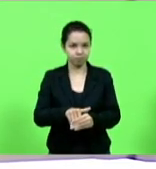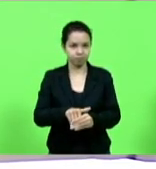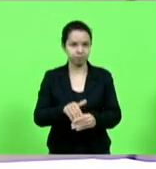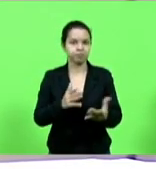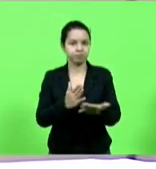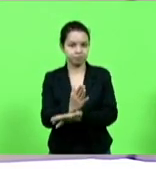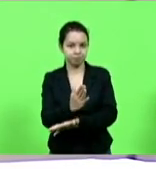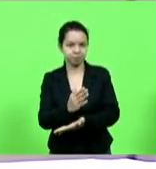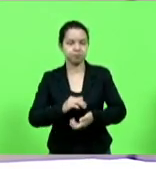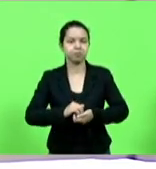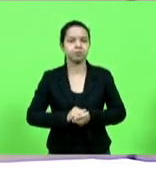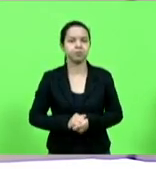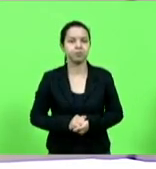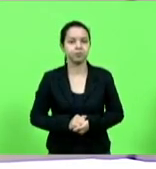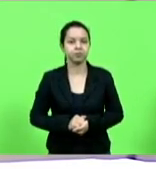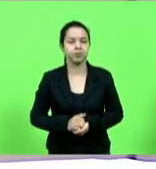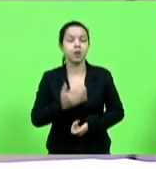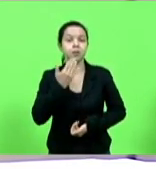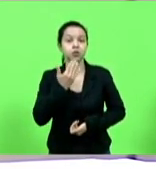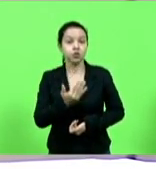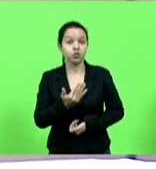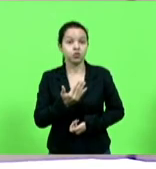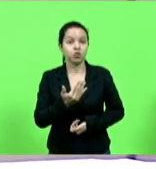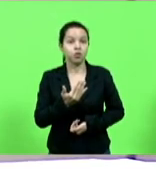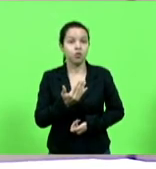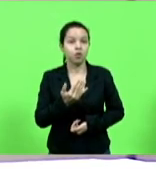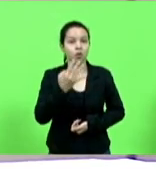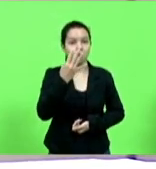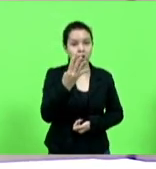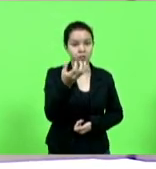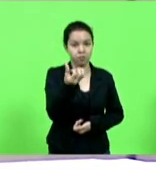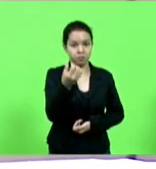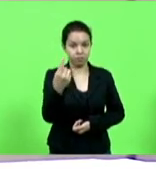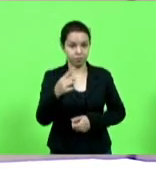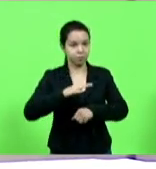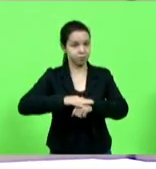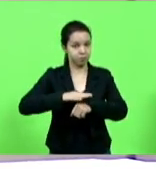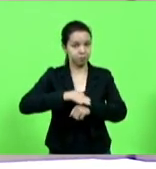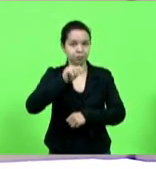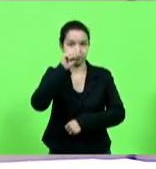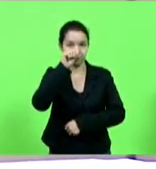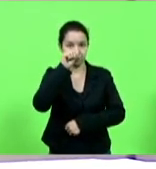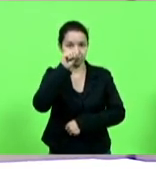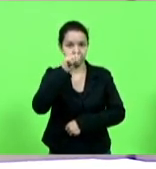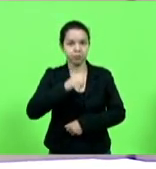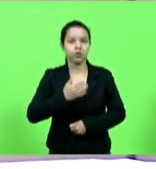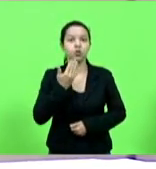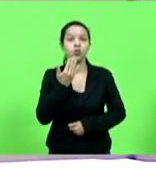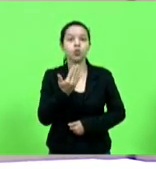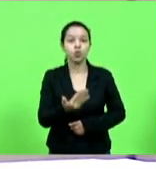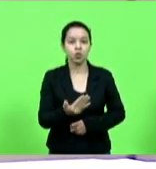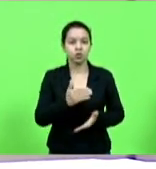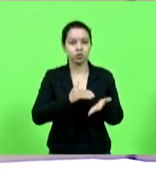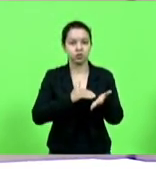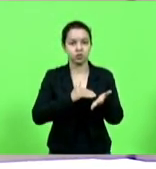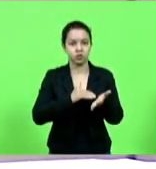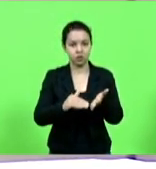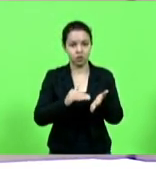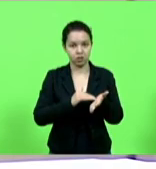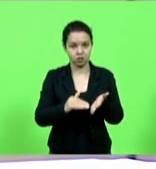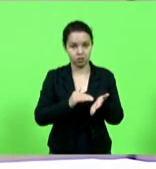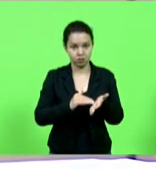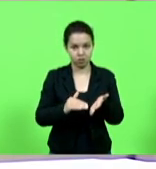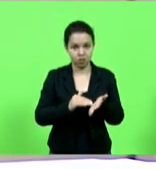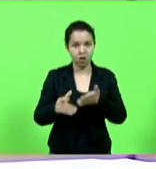aprovado pedido de informação número 461 deputado João Amin solicita ao secretário de Estado da